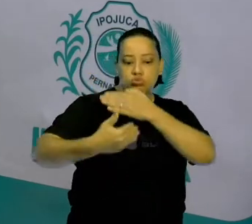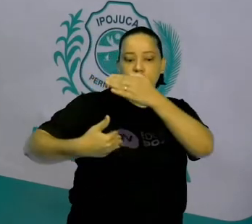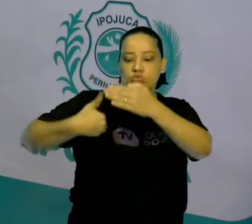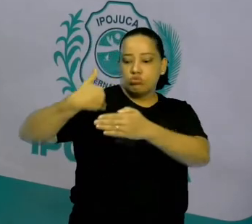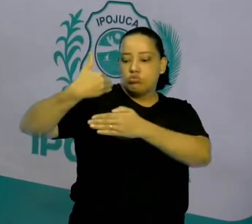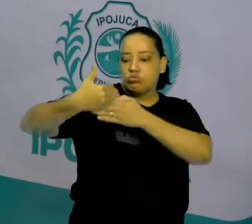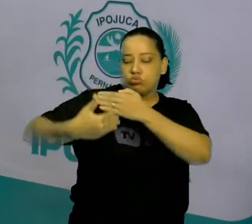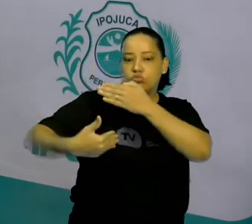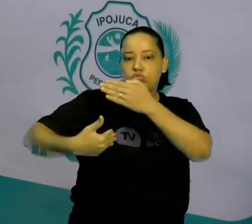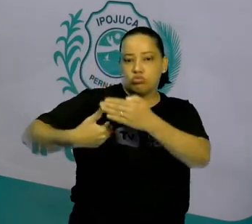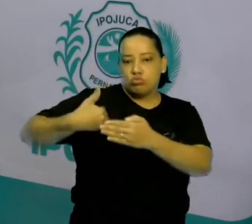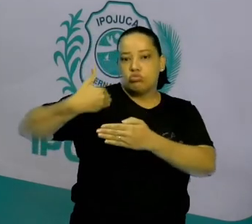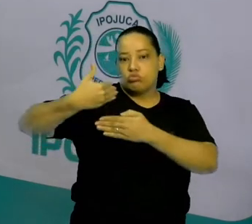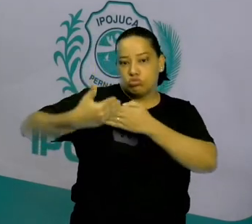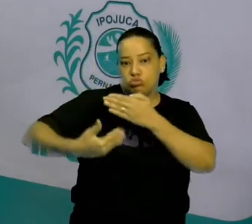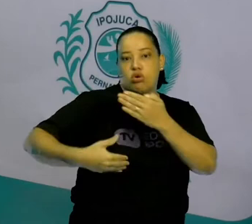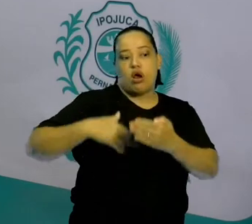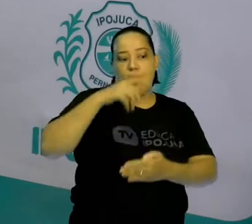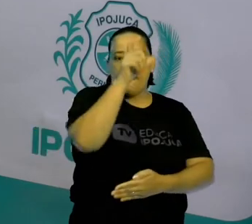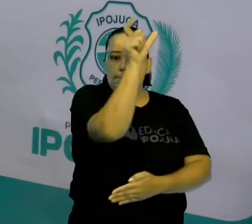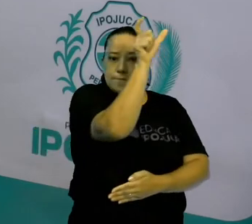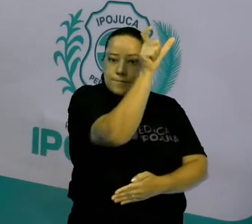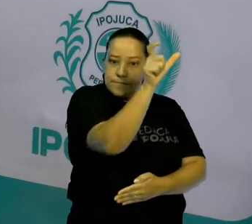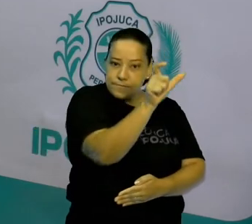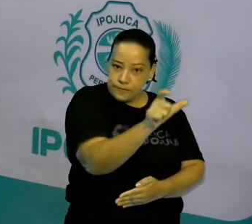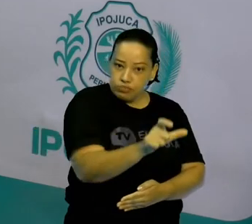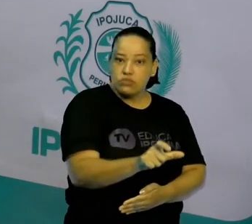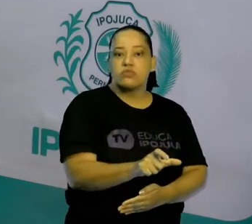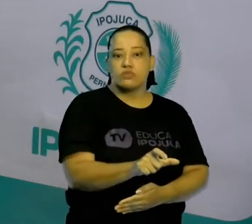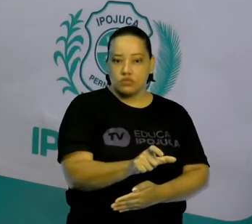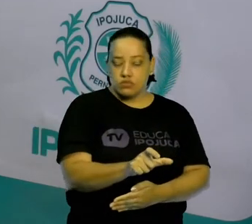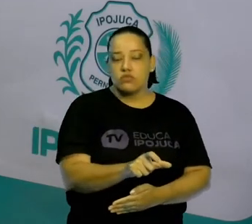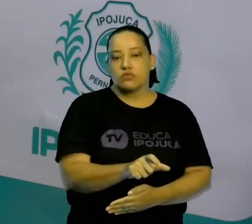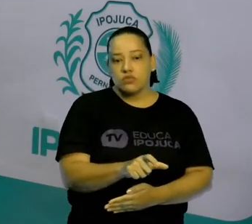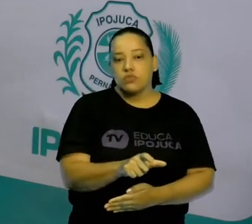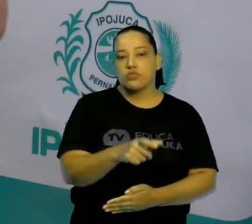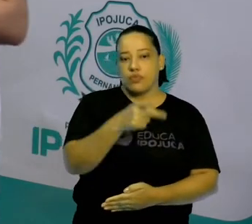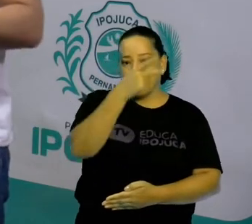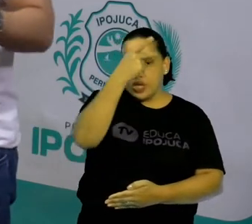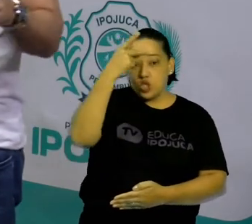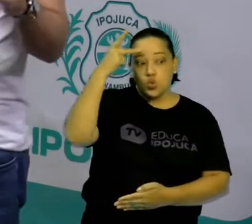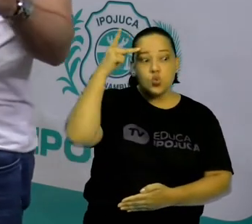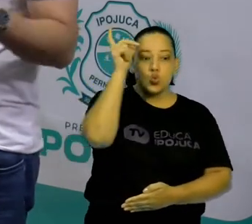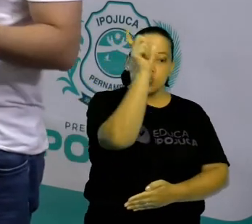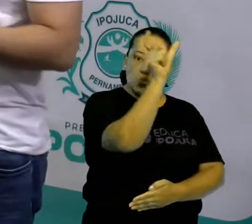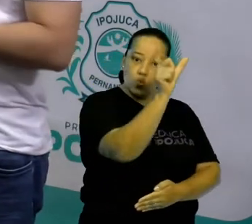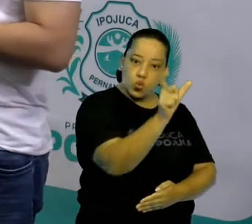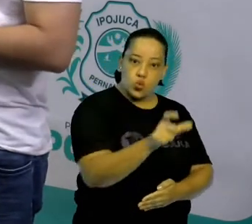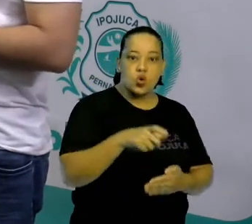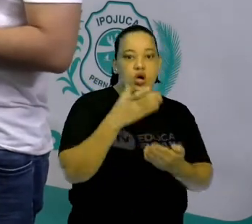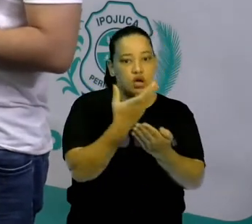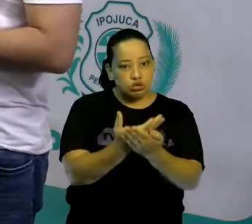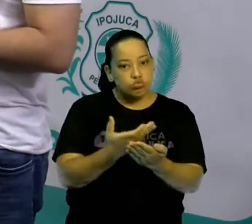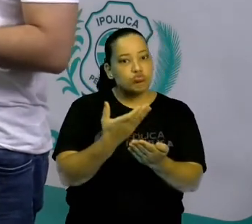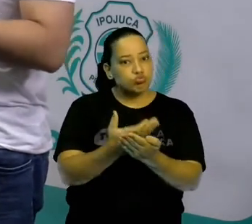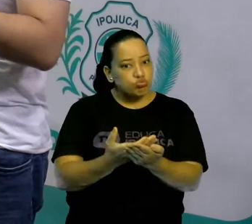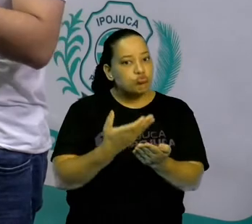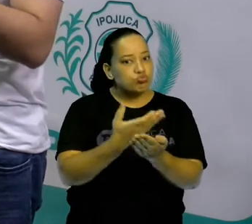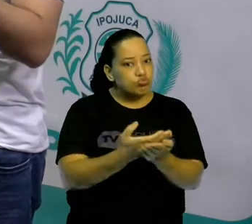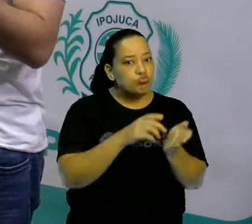coisas do passado. Ela é a ciência que estuda os homens no tempo, certo?